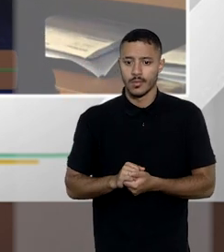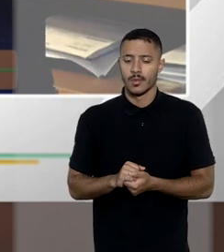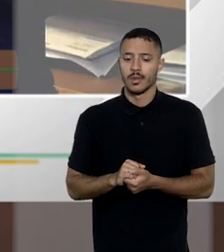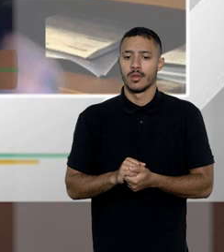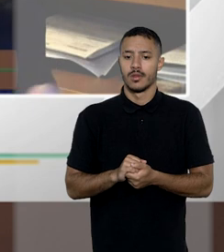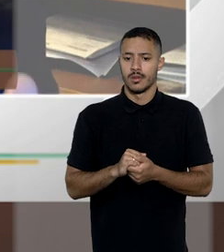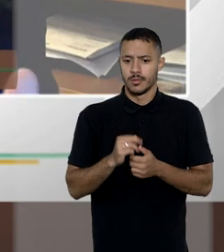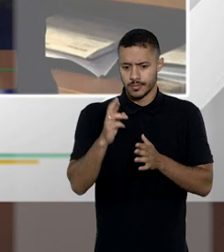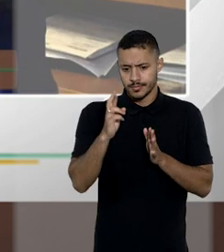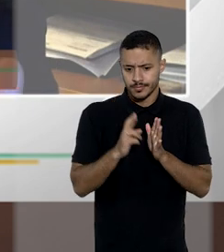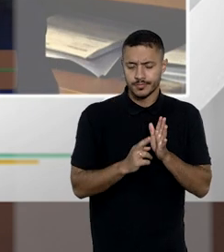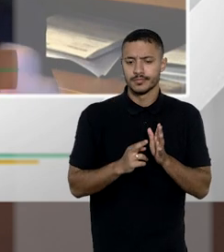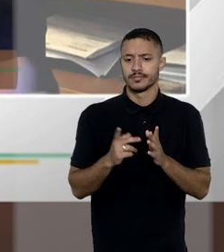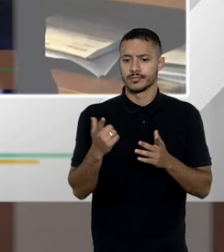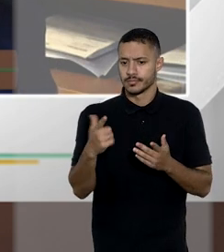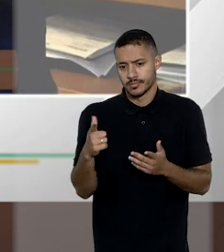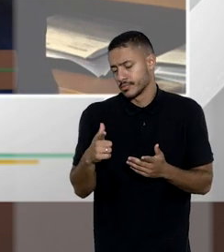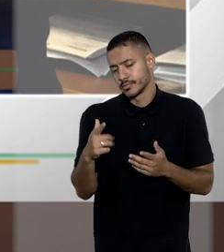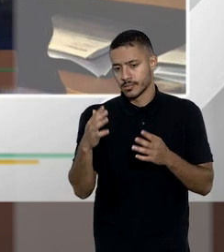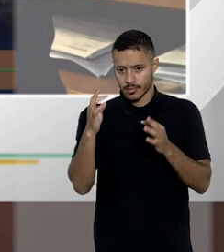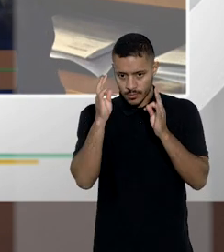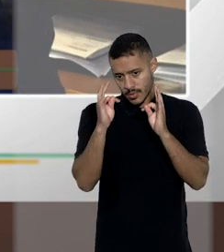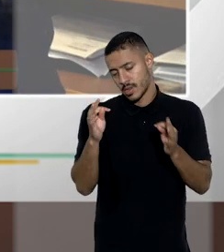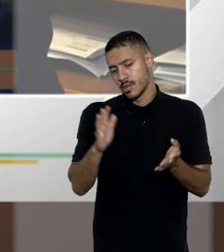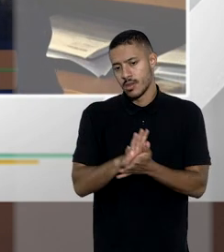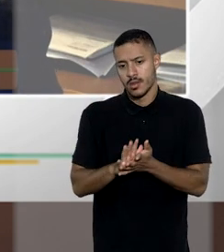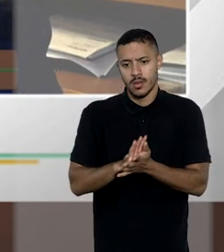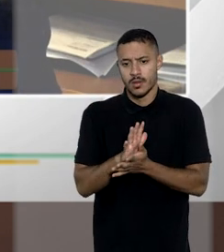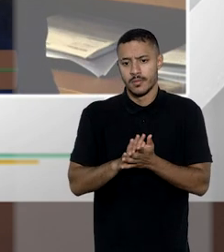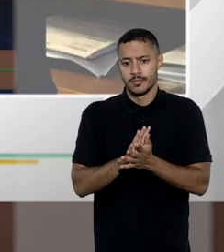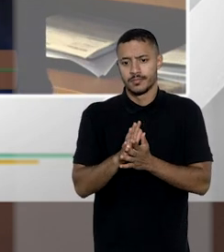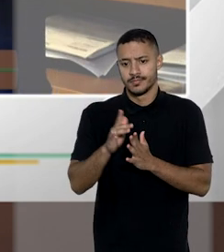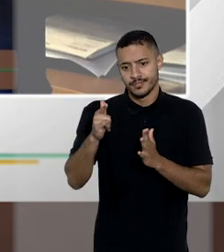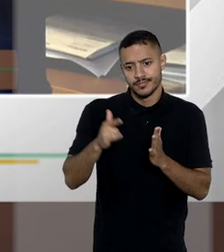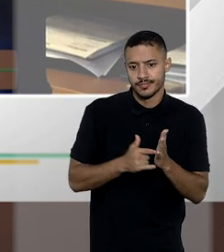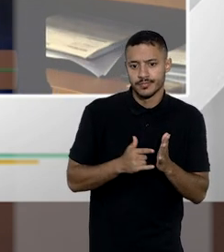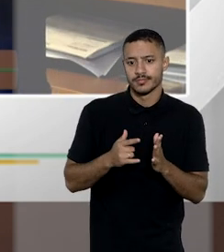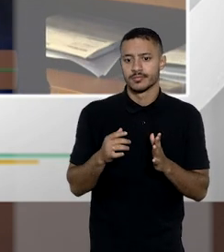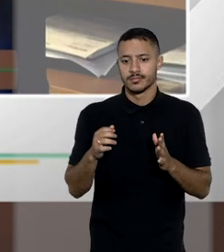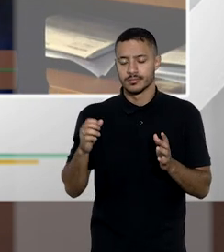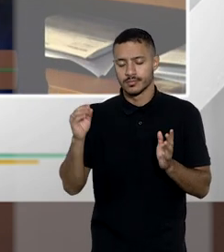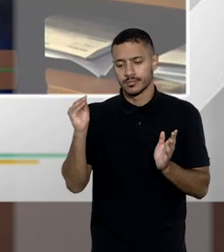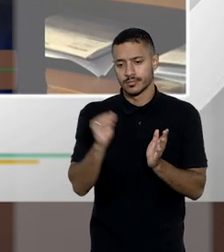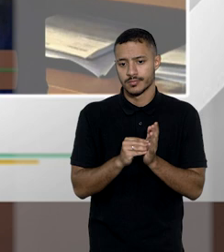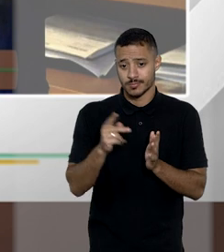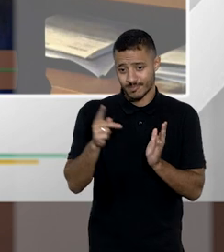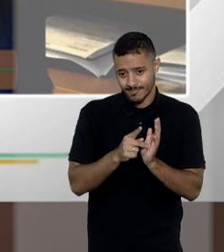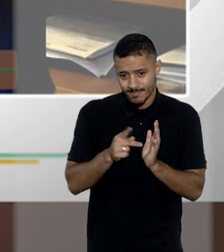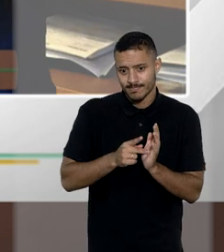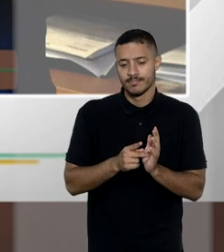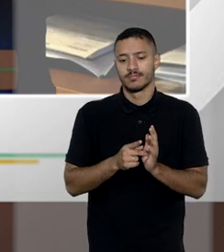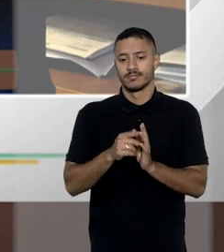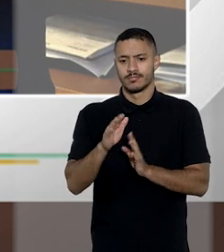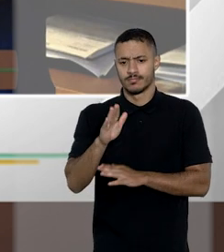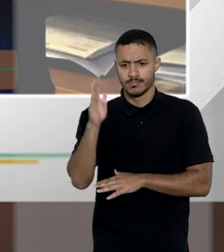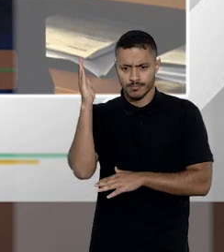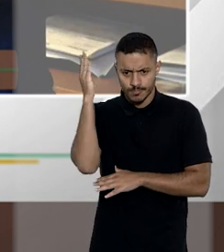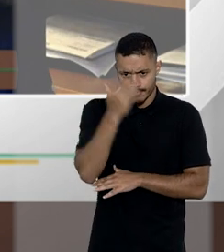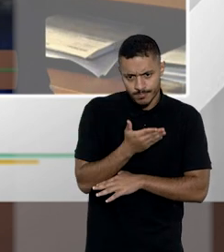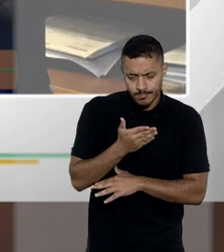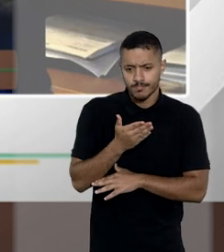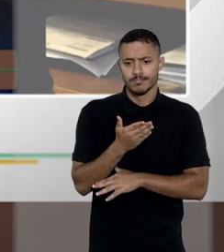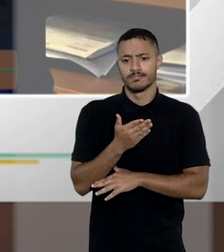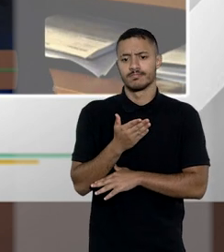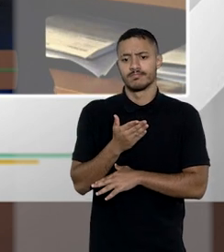mas que em realidade a gente vai ver que até se não tiver testemunha nenhuma esse testamento acaba sendo válido esta é a prova